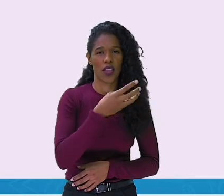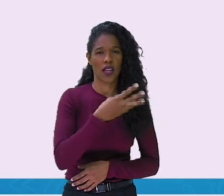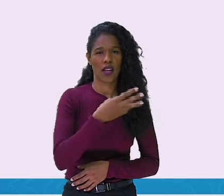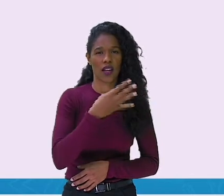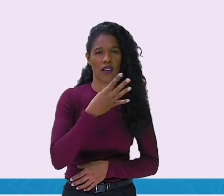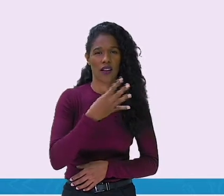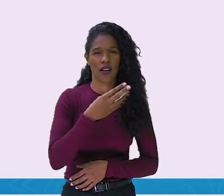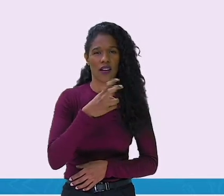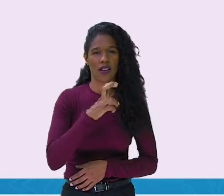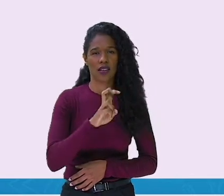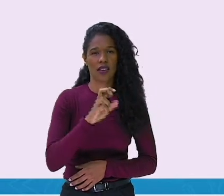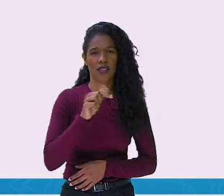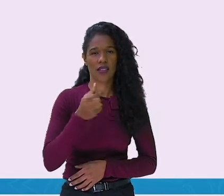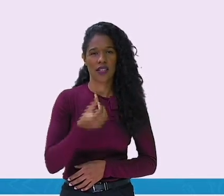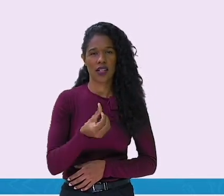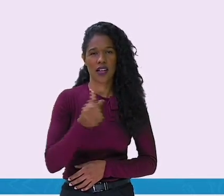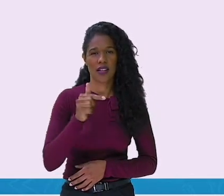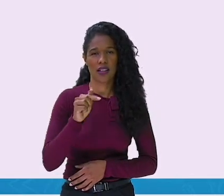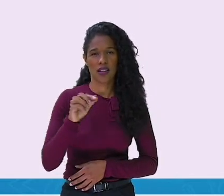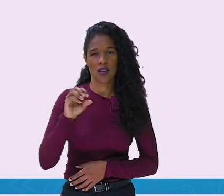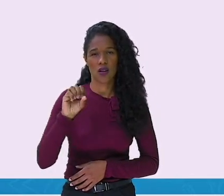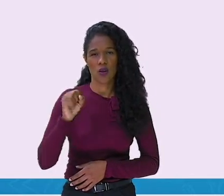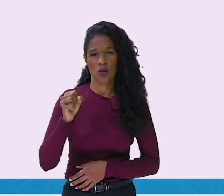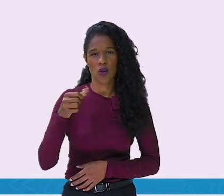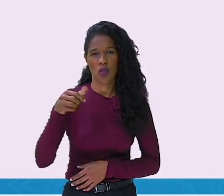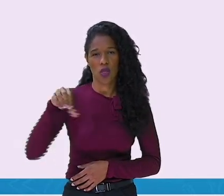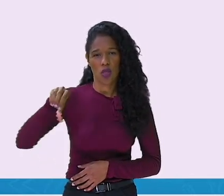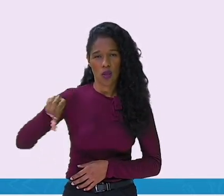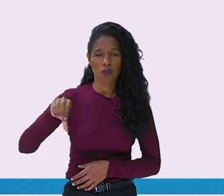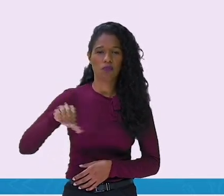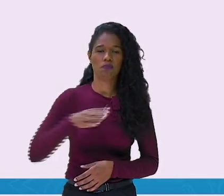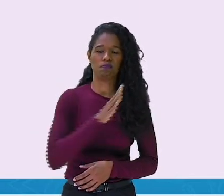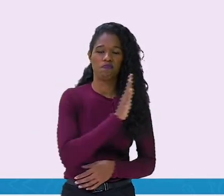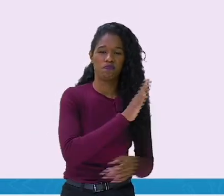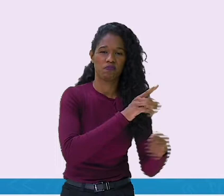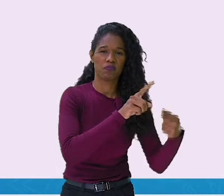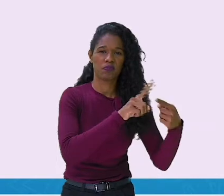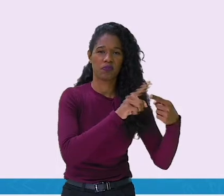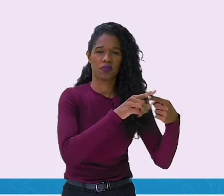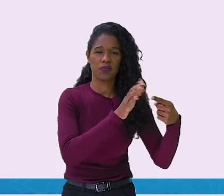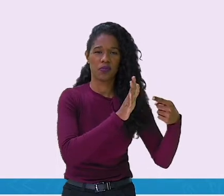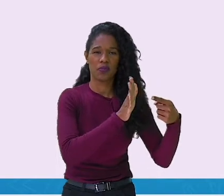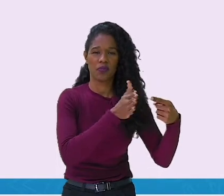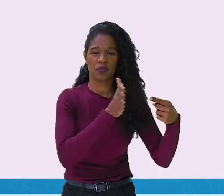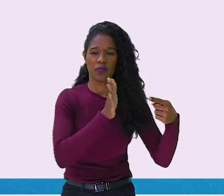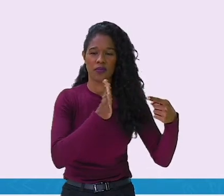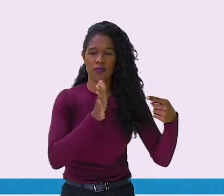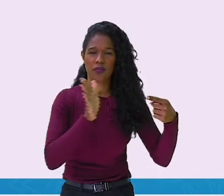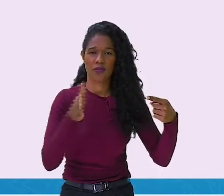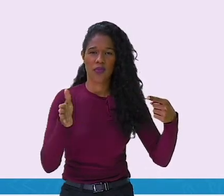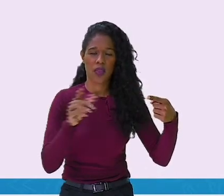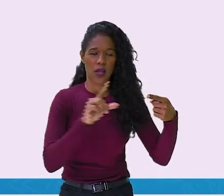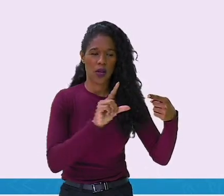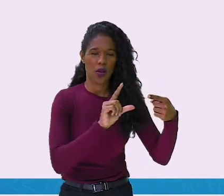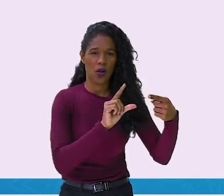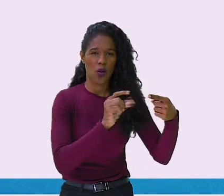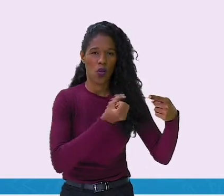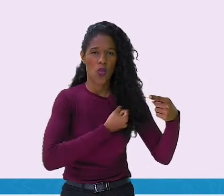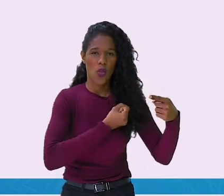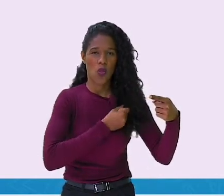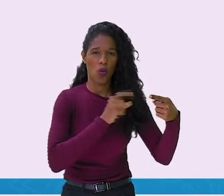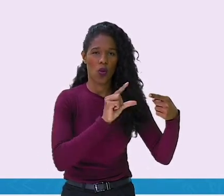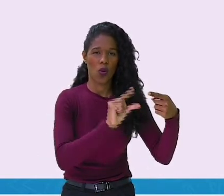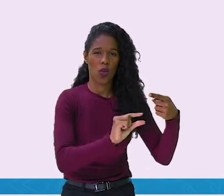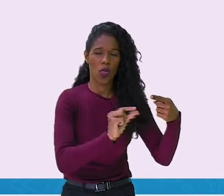Então, nós conseguimos colocar na ordem crescente. Do menor para o menor